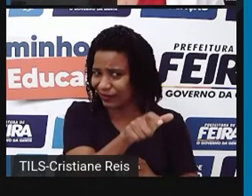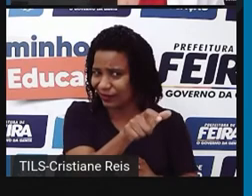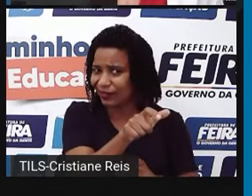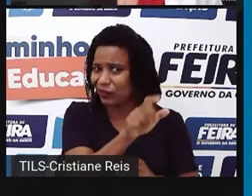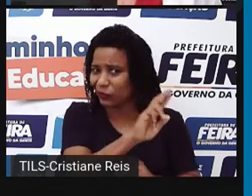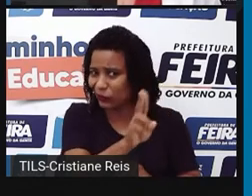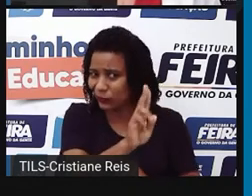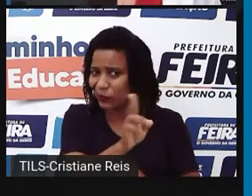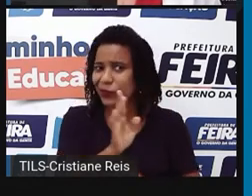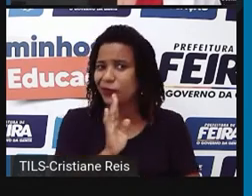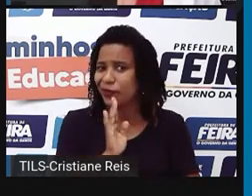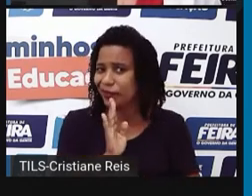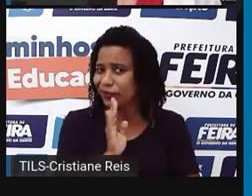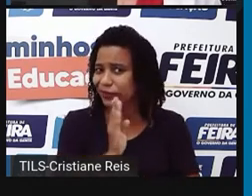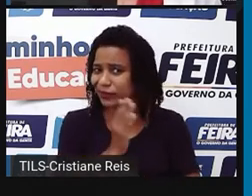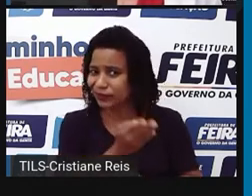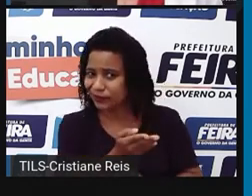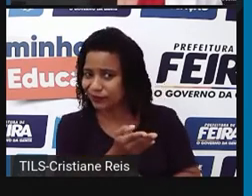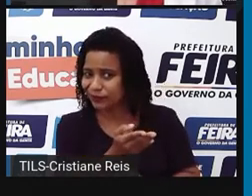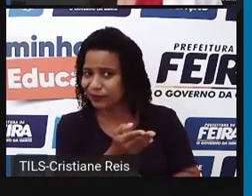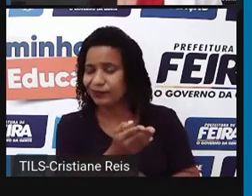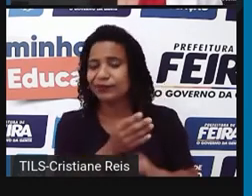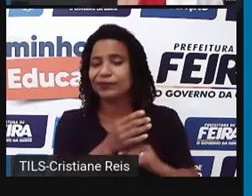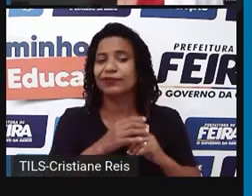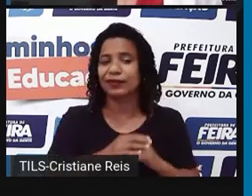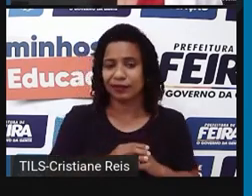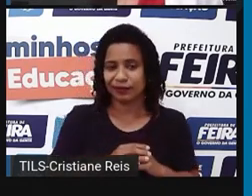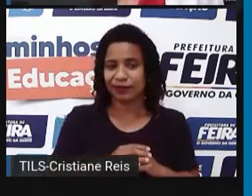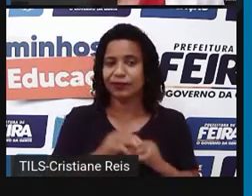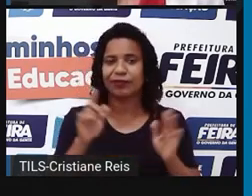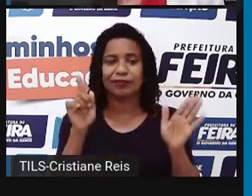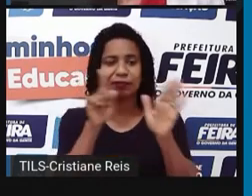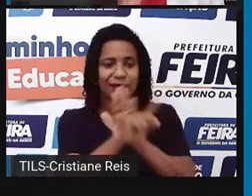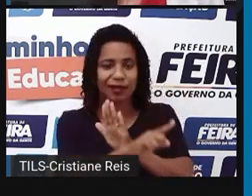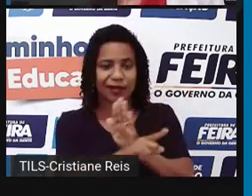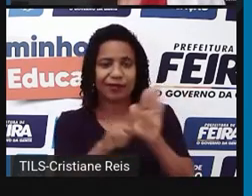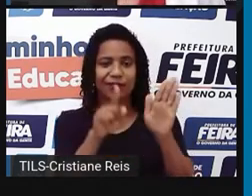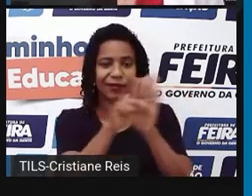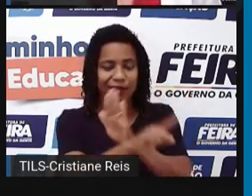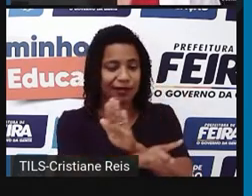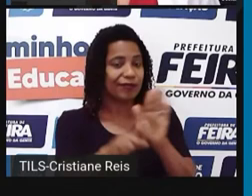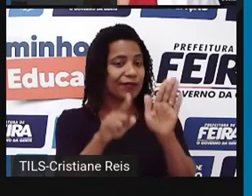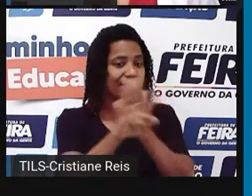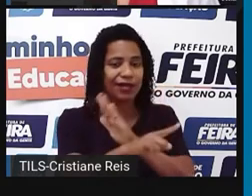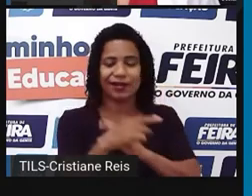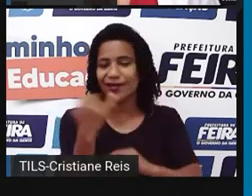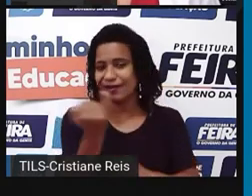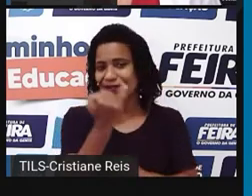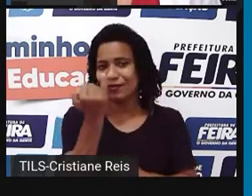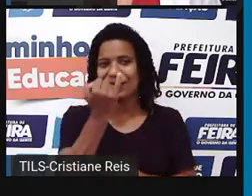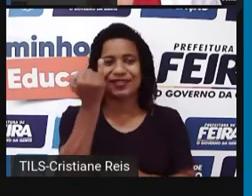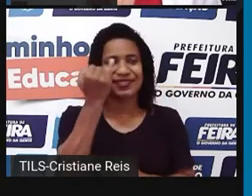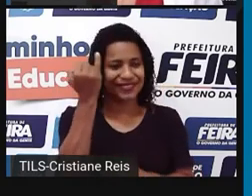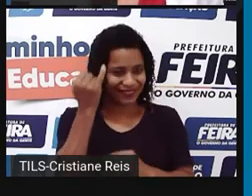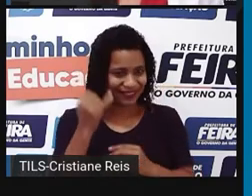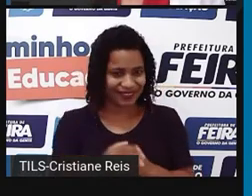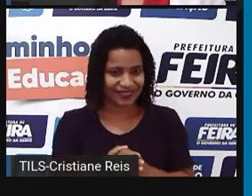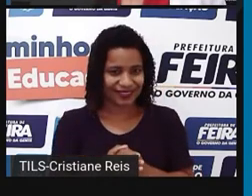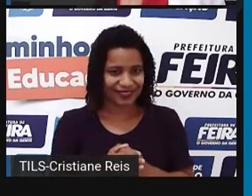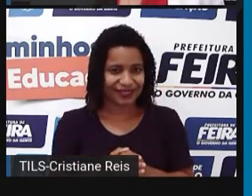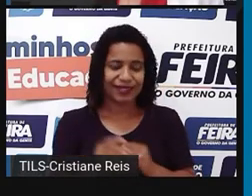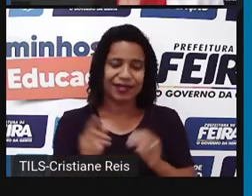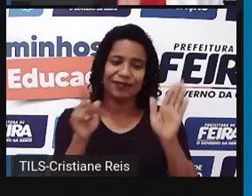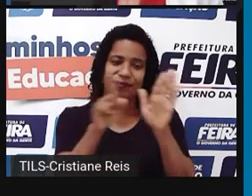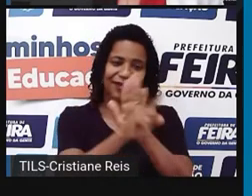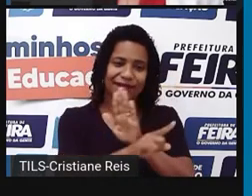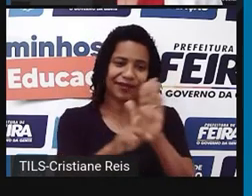perguntas são nossas amigas, não é verdade? Então, questionar sempre. Ao fazer perguntas adequadas sobre as fontes